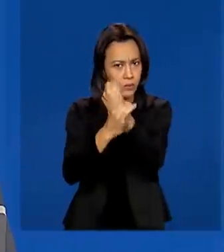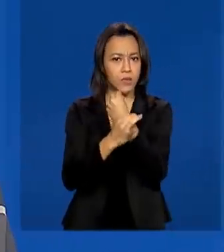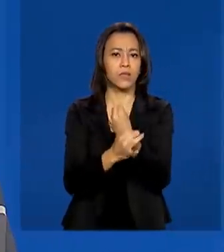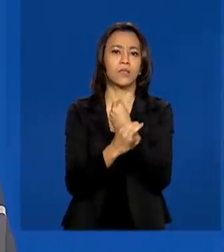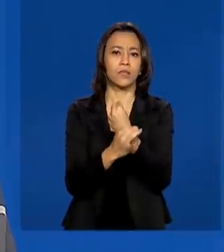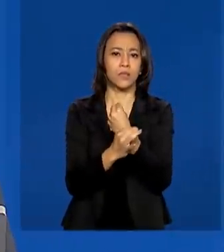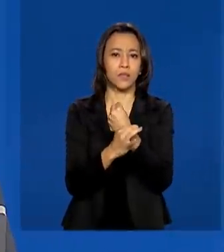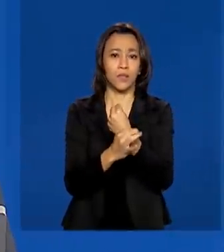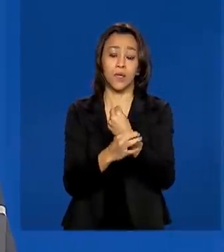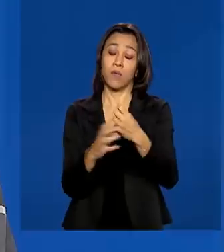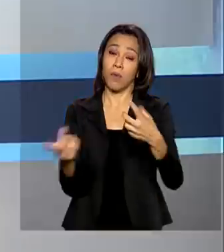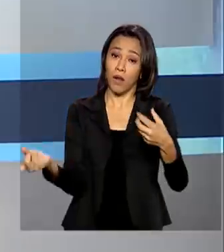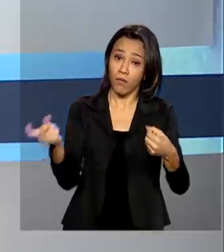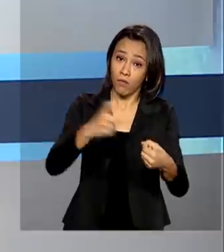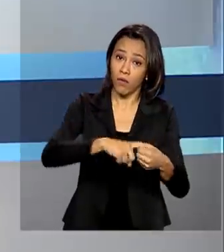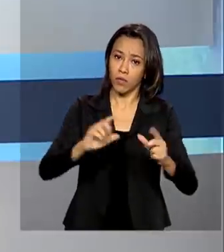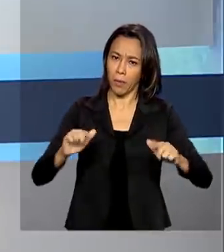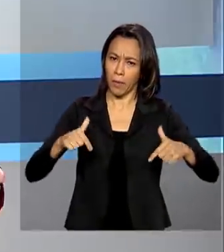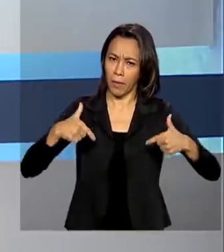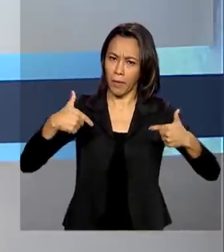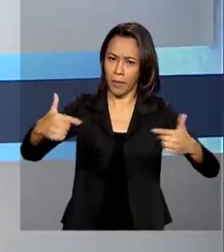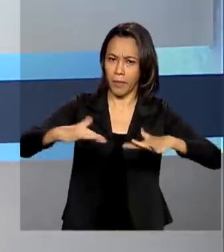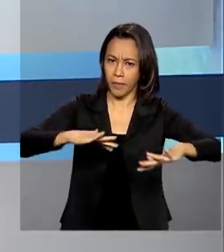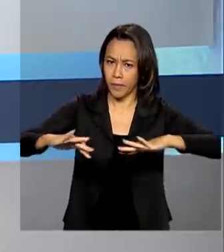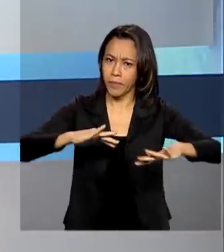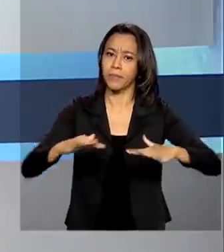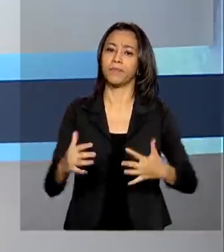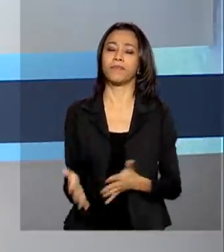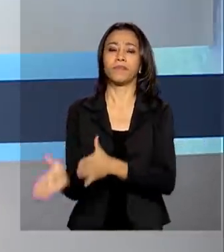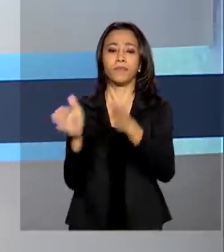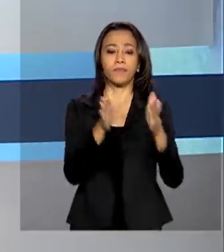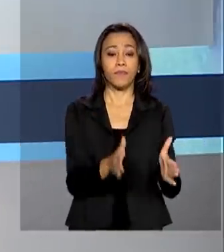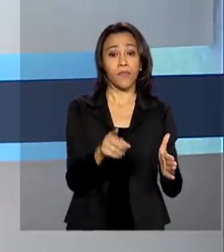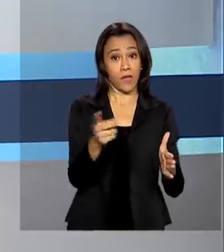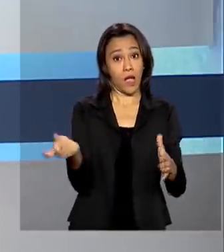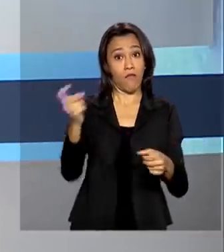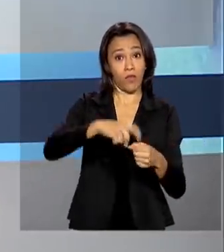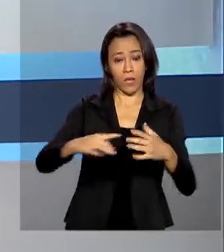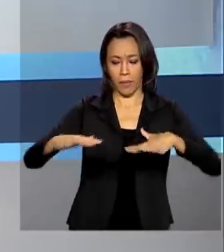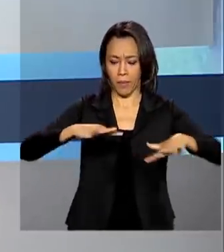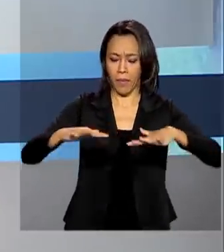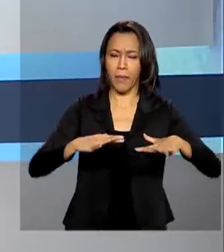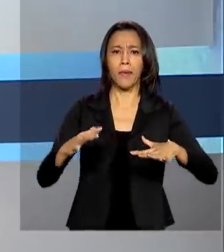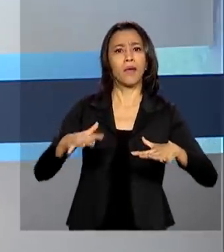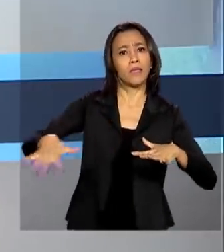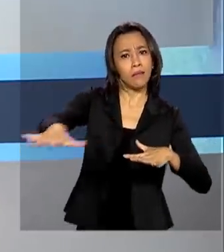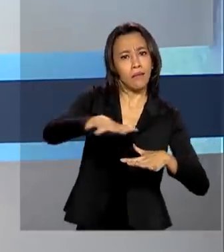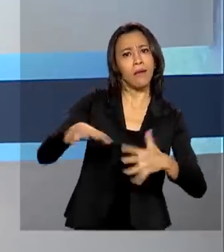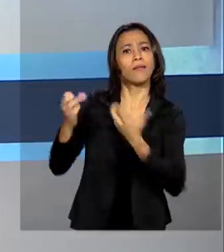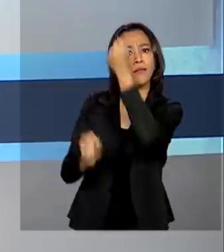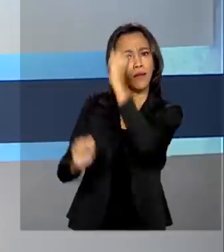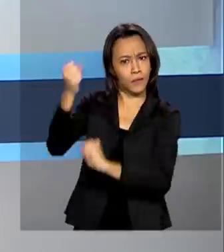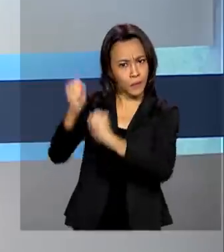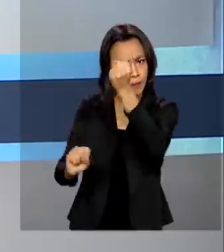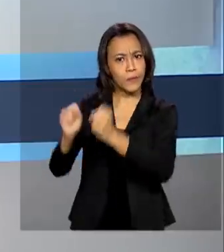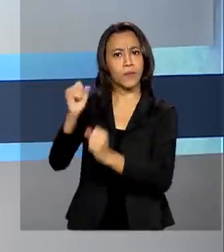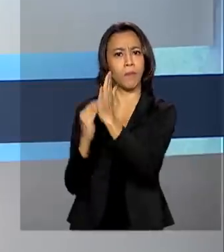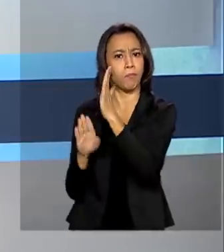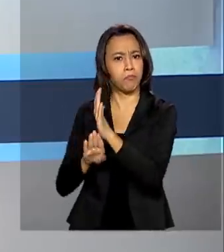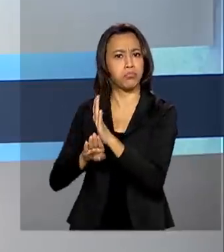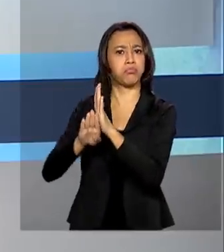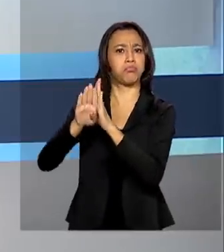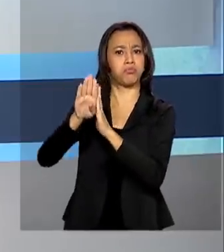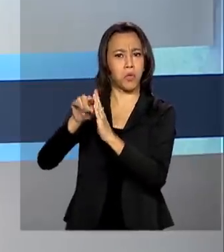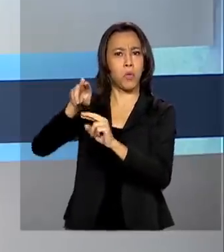E por falar em retomada, a produção industrial cresceu no mês de junho pelo segundo mês